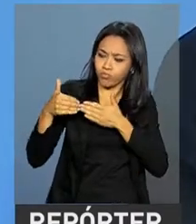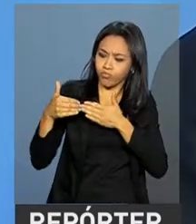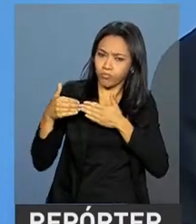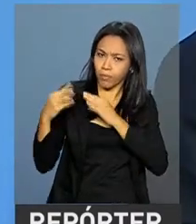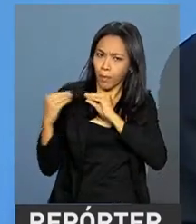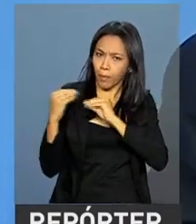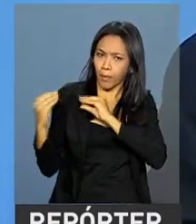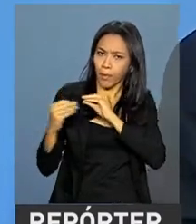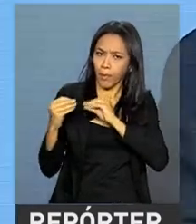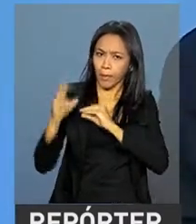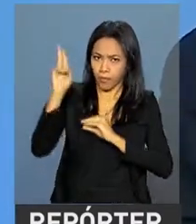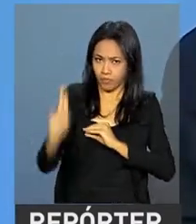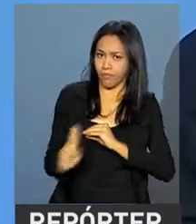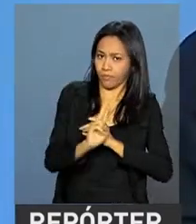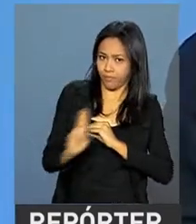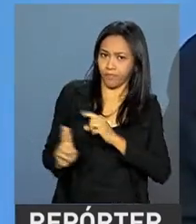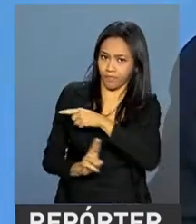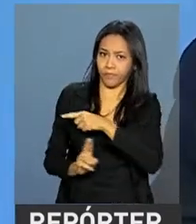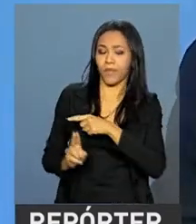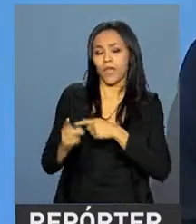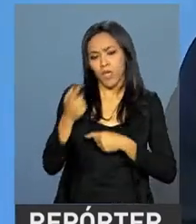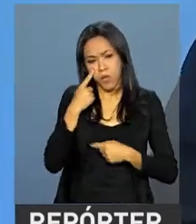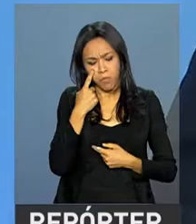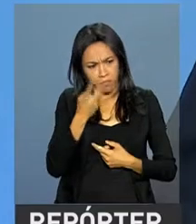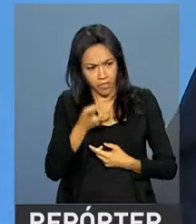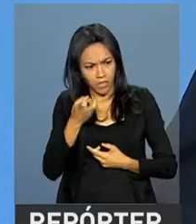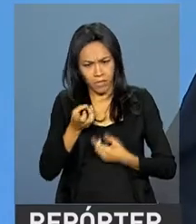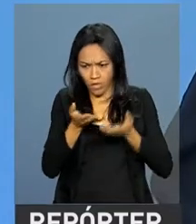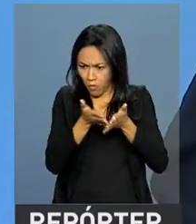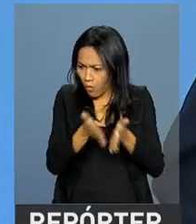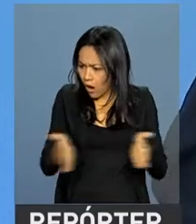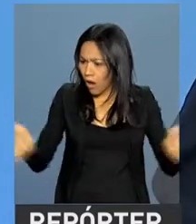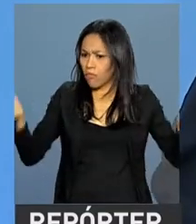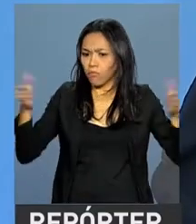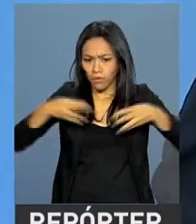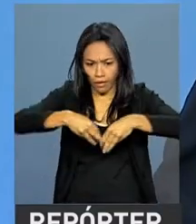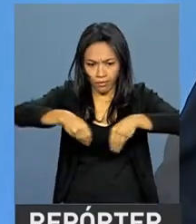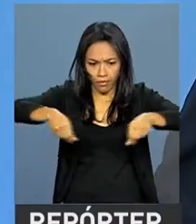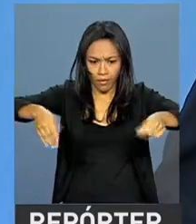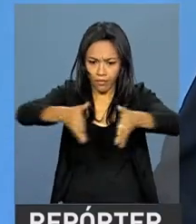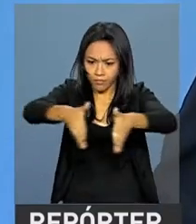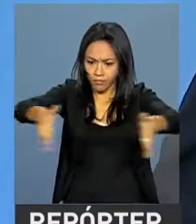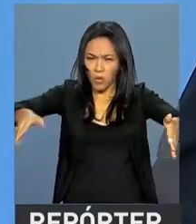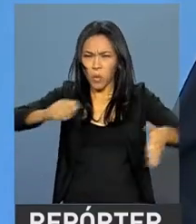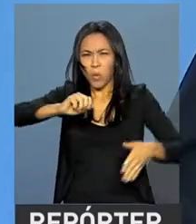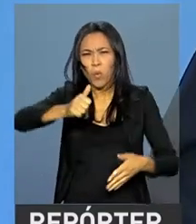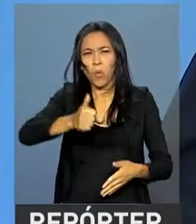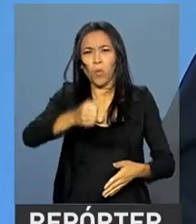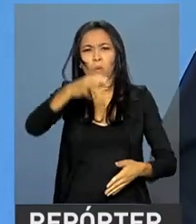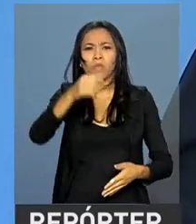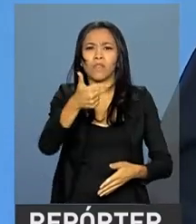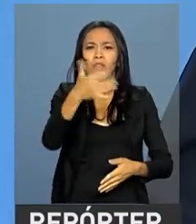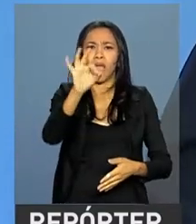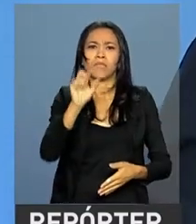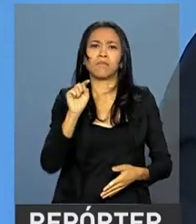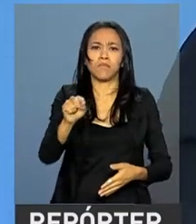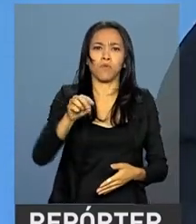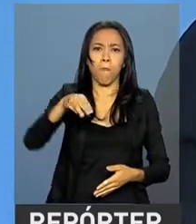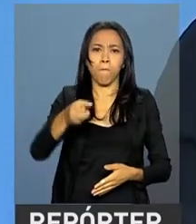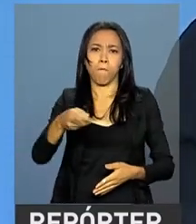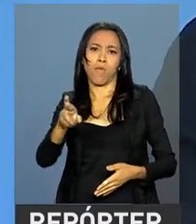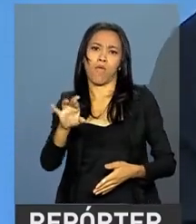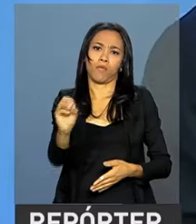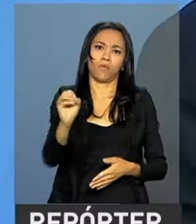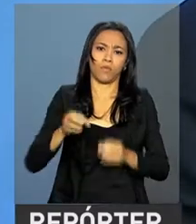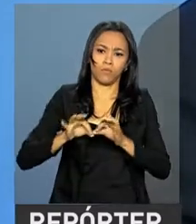tive com o Dom Alberto, eu verifico que a área, uma área significativa de quase 10 mil metros quadrados, e é no centro de Belém,